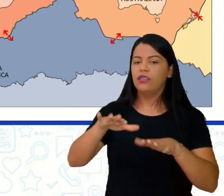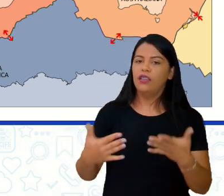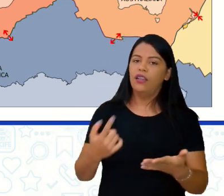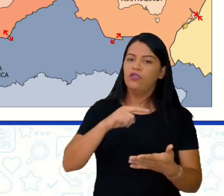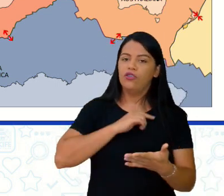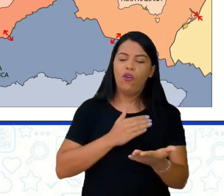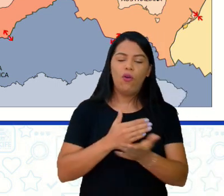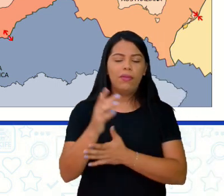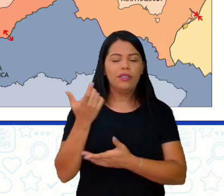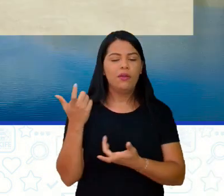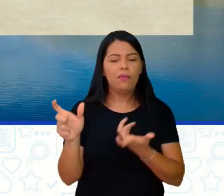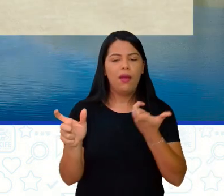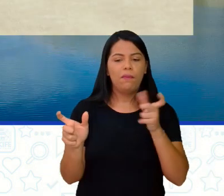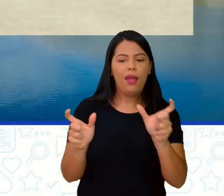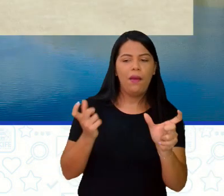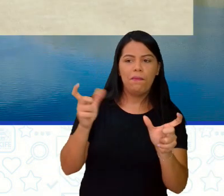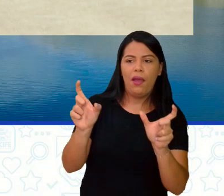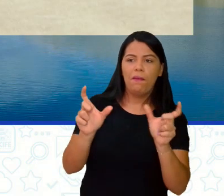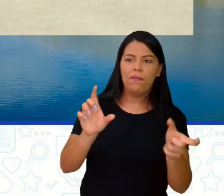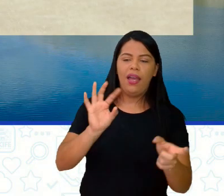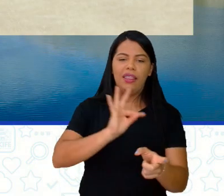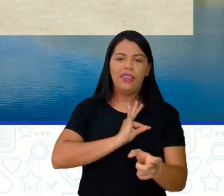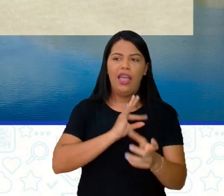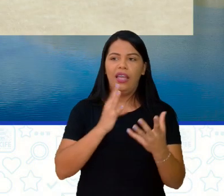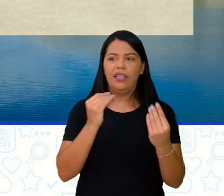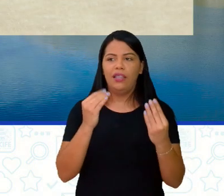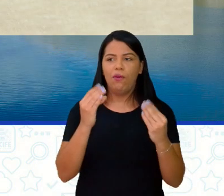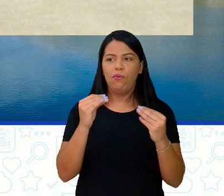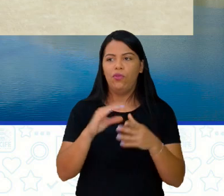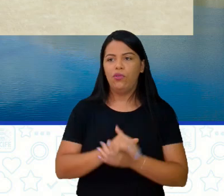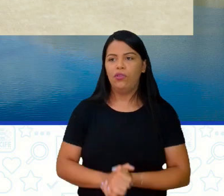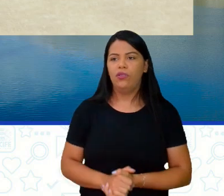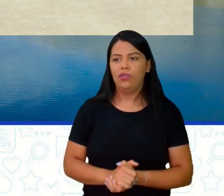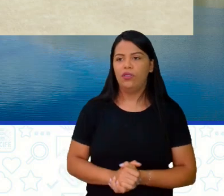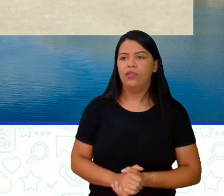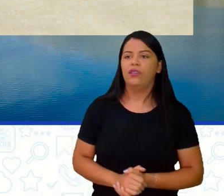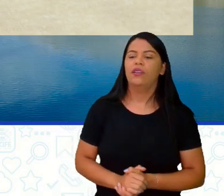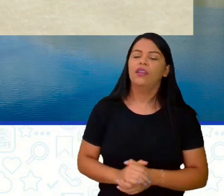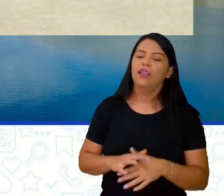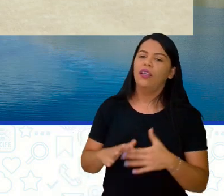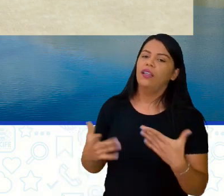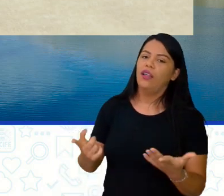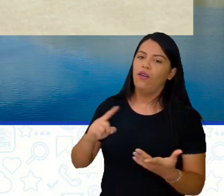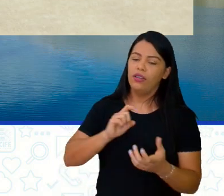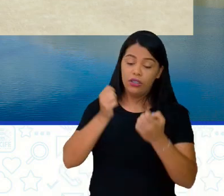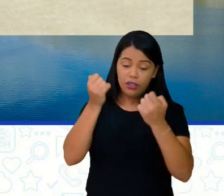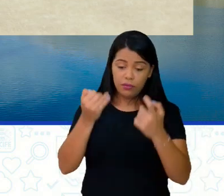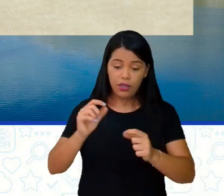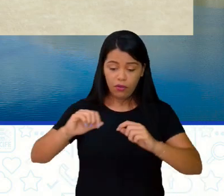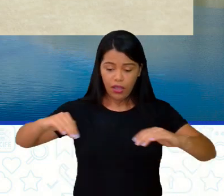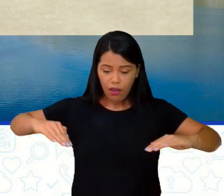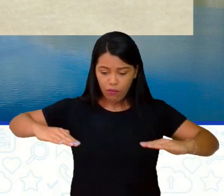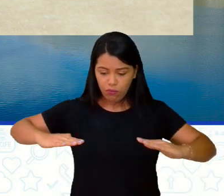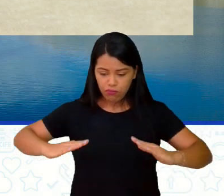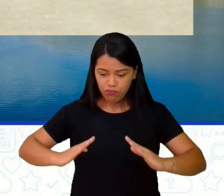já desmistificando essas palavras técnicas para vocês. Chamamos de vulcanismo